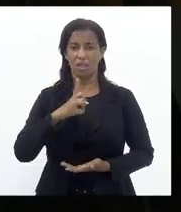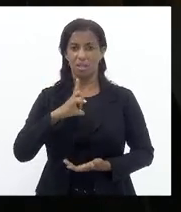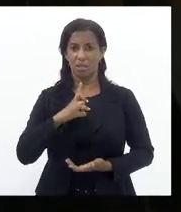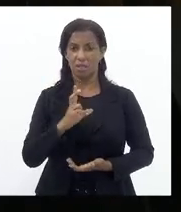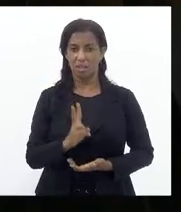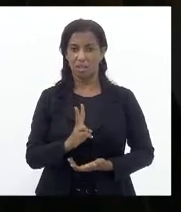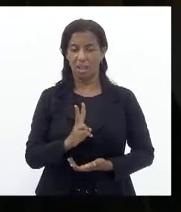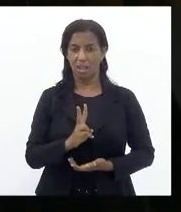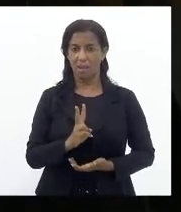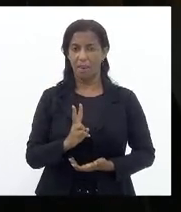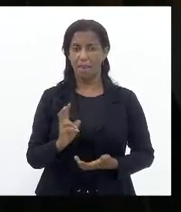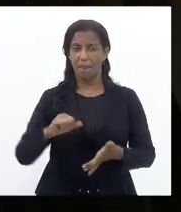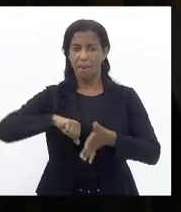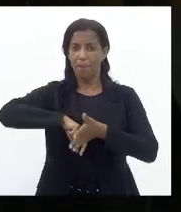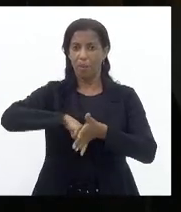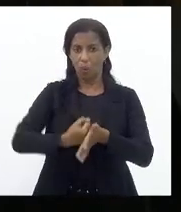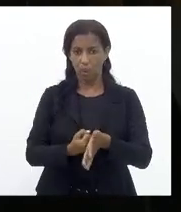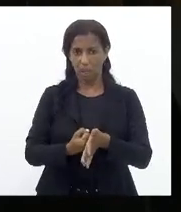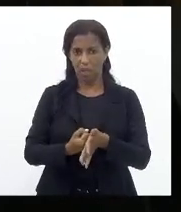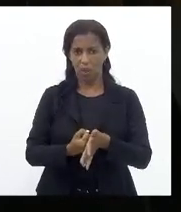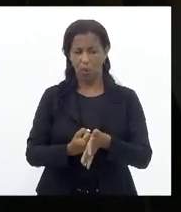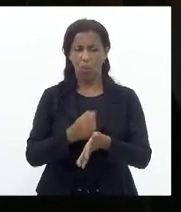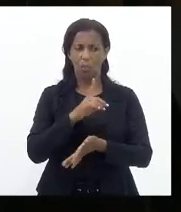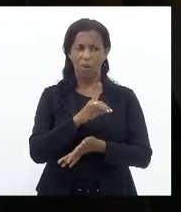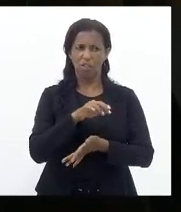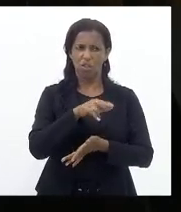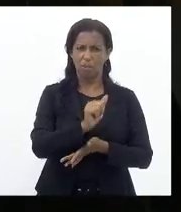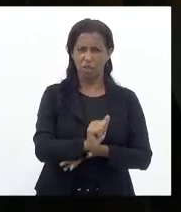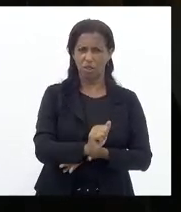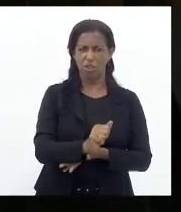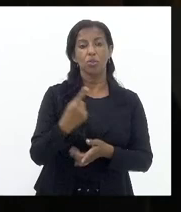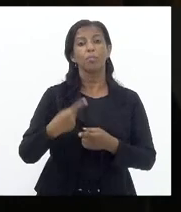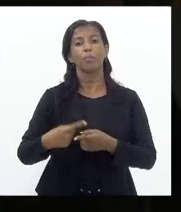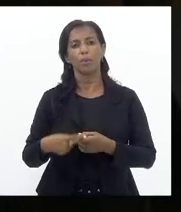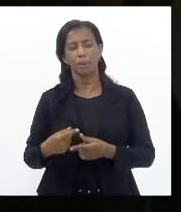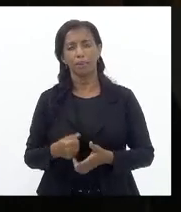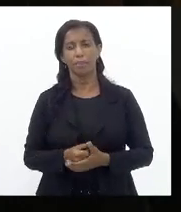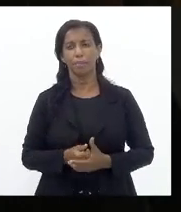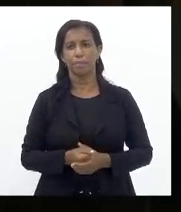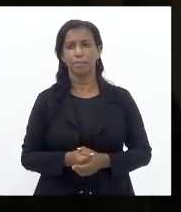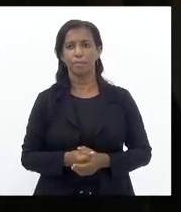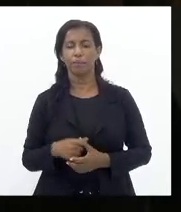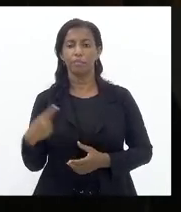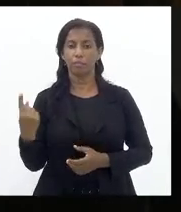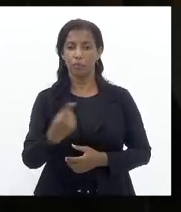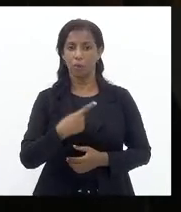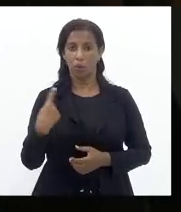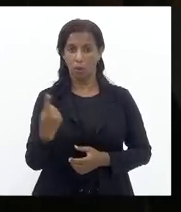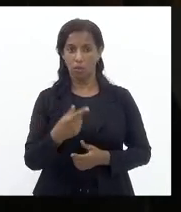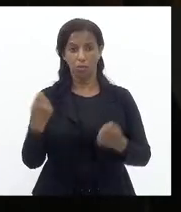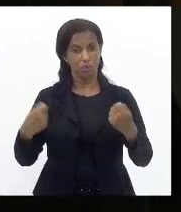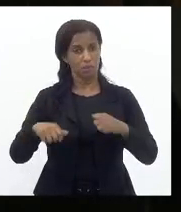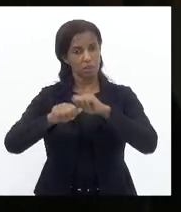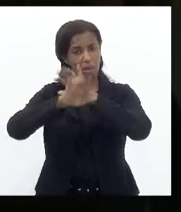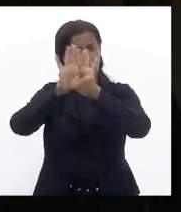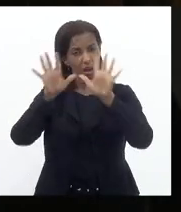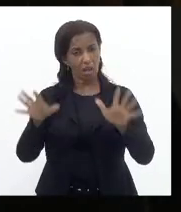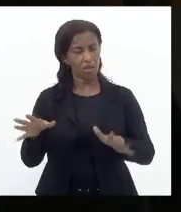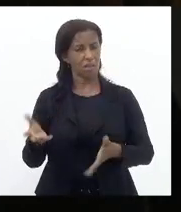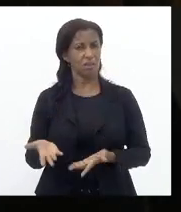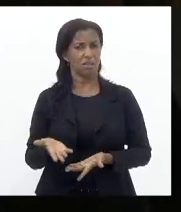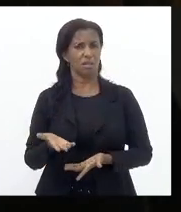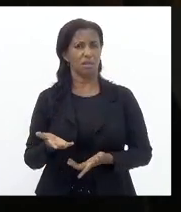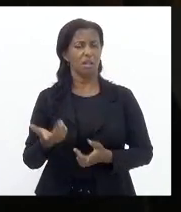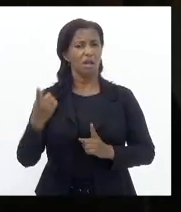Bloqueio Para despachante Eu quero saber Por que Nós temos Que ter clareza Nesse